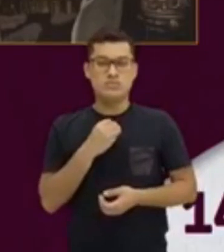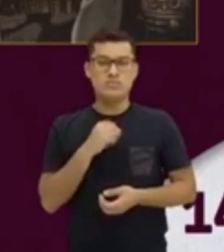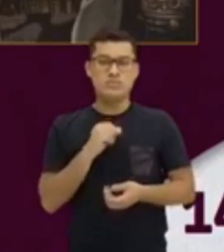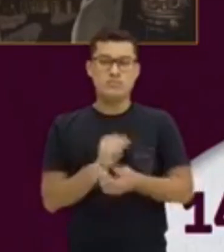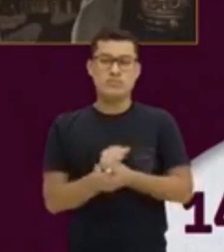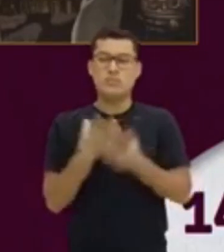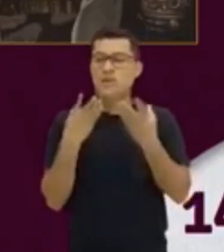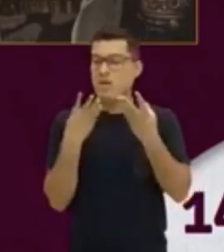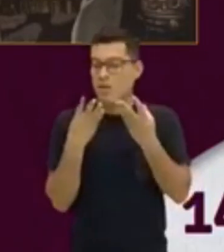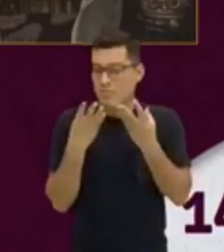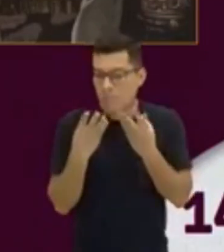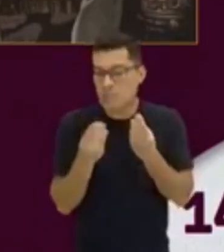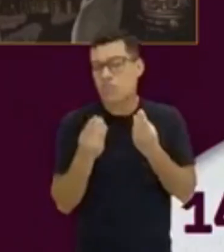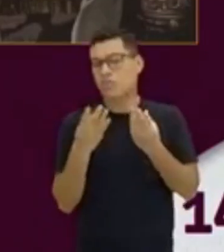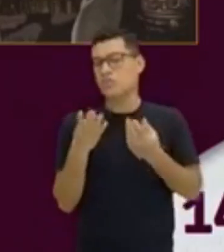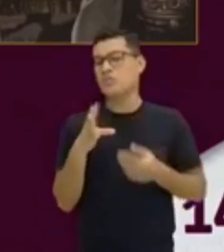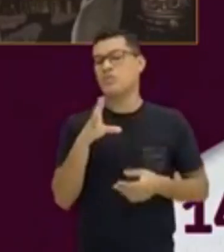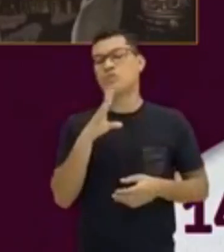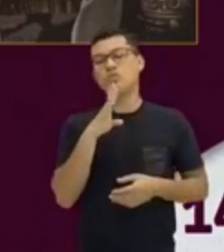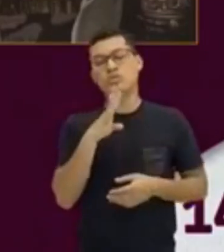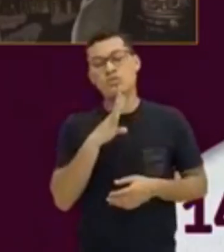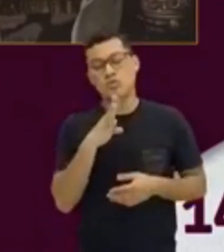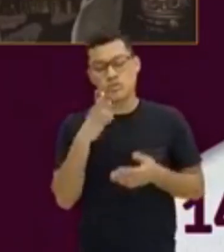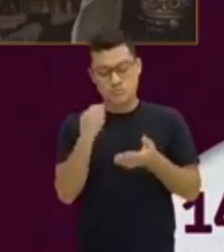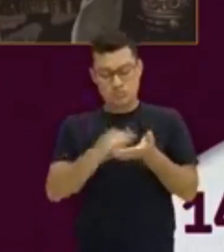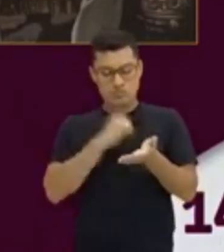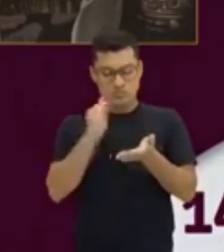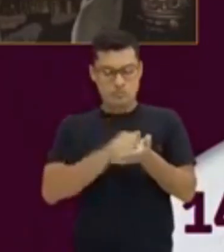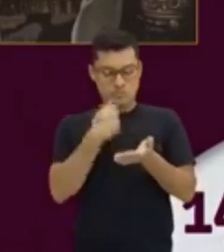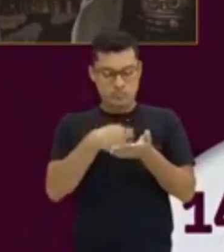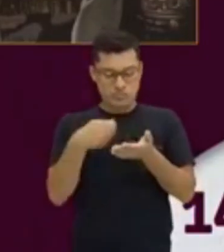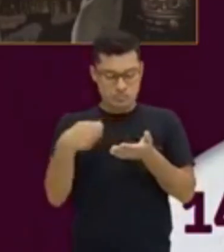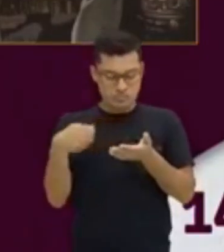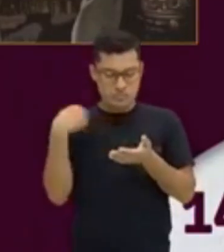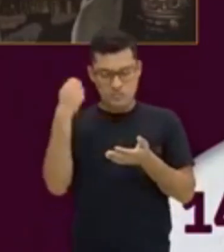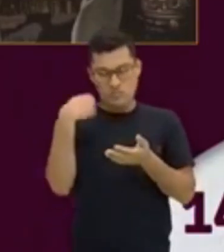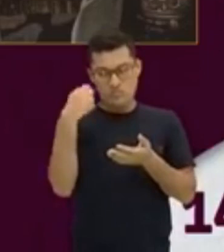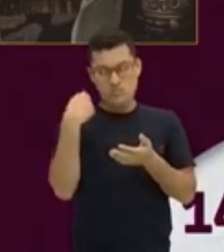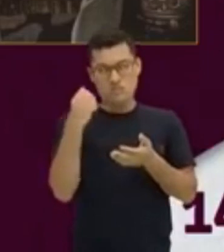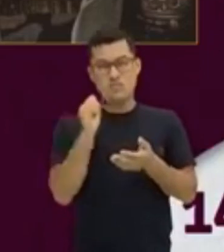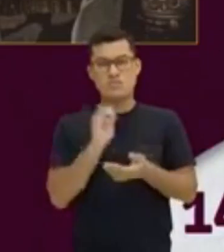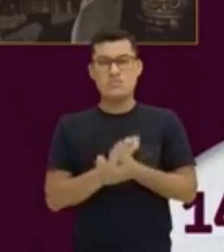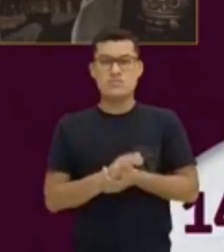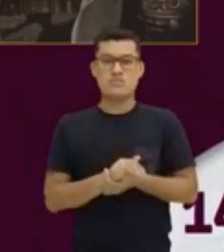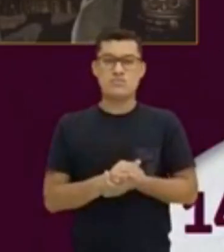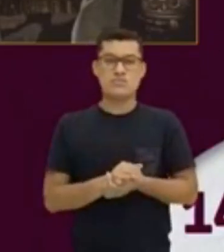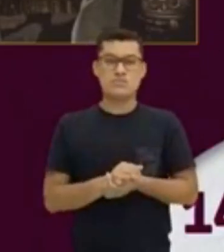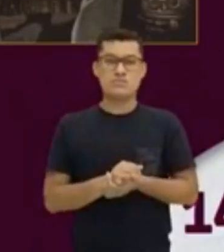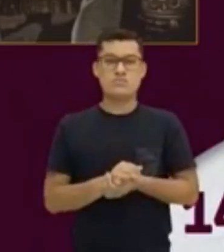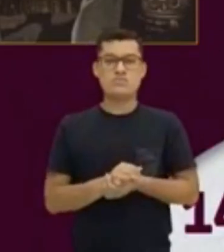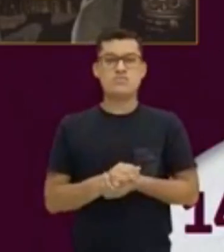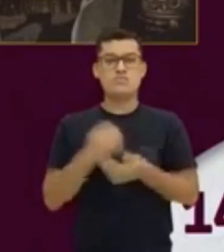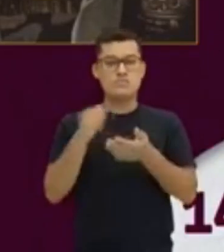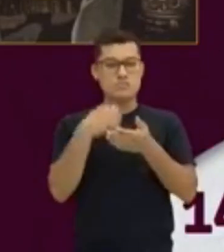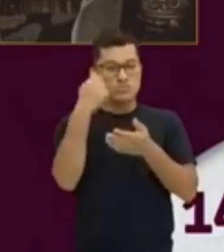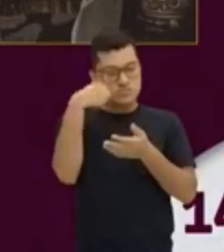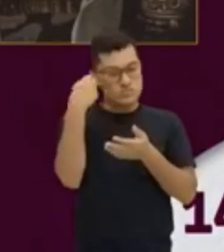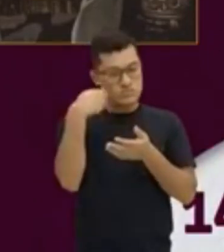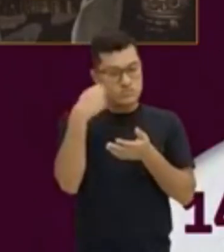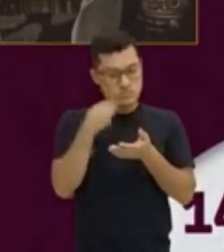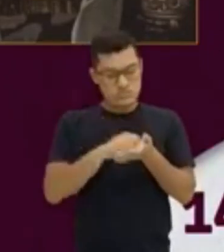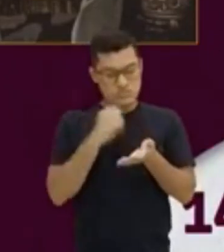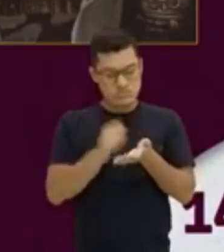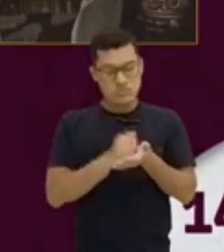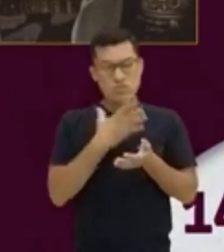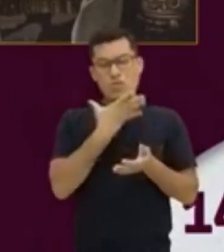porque ele é um escritor. Porque ele é um escritor de peça. Ele é ator. Ele se tornou um